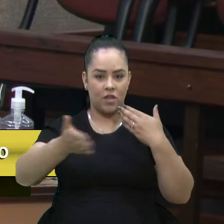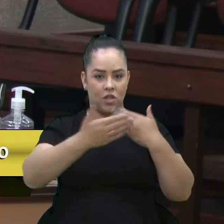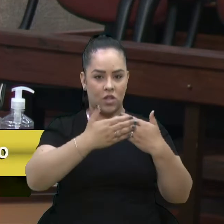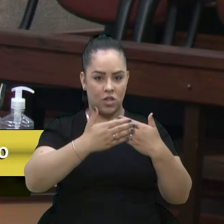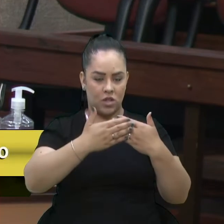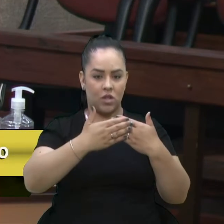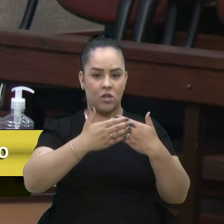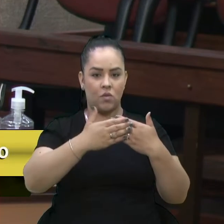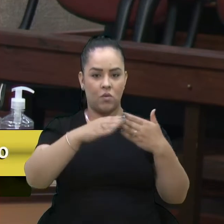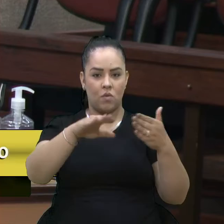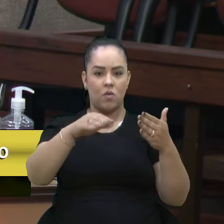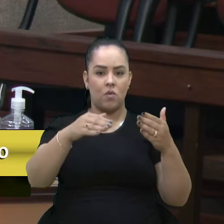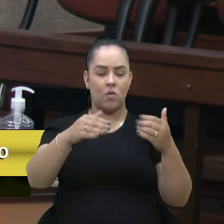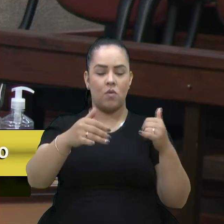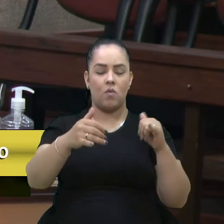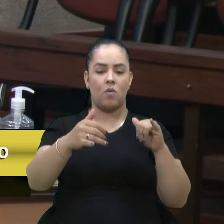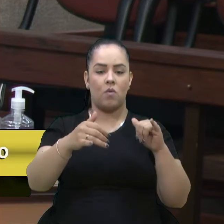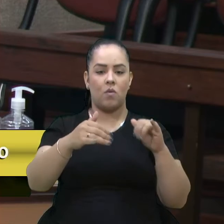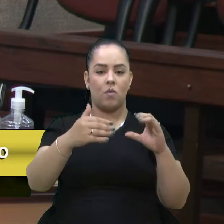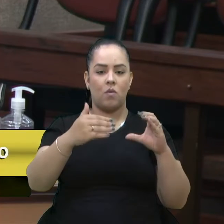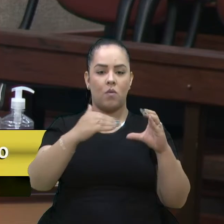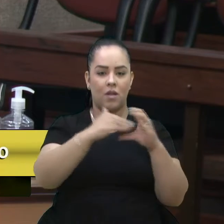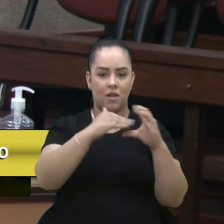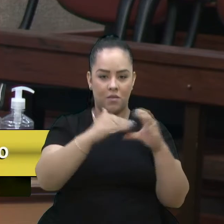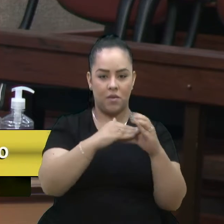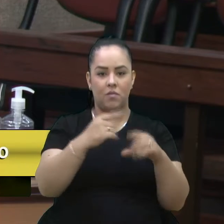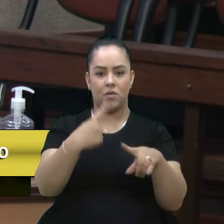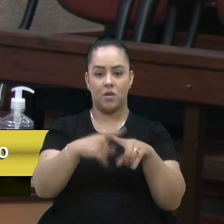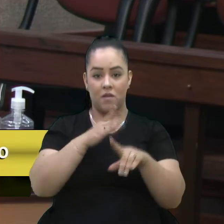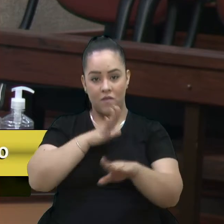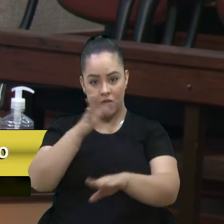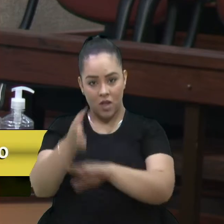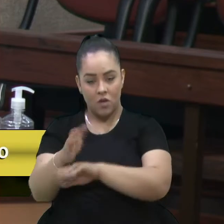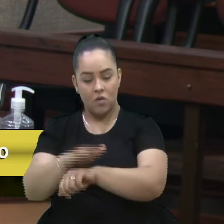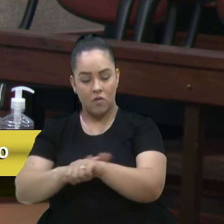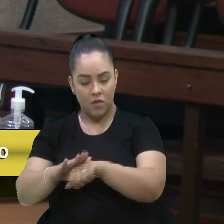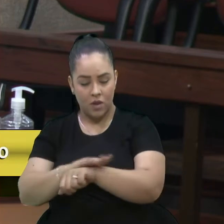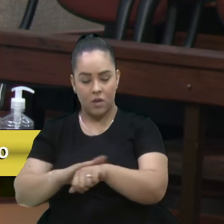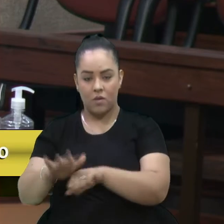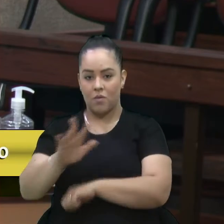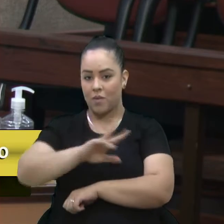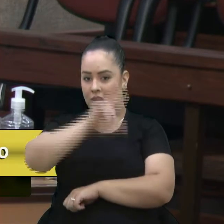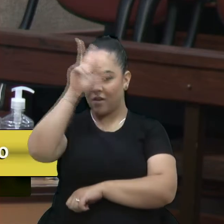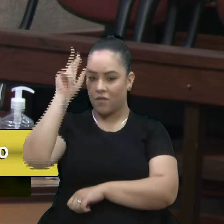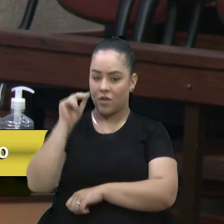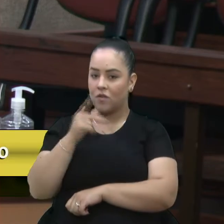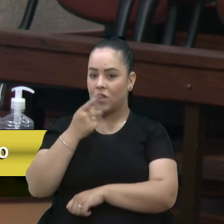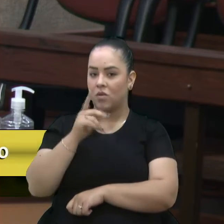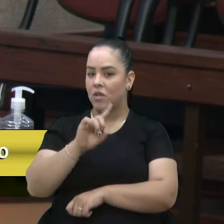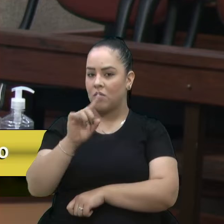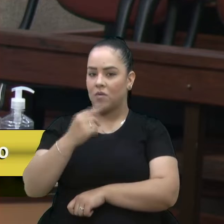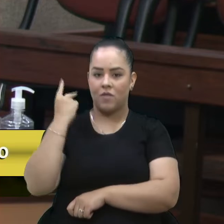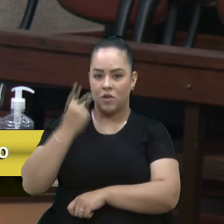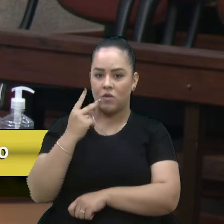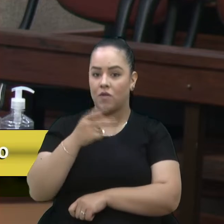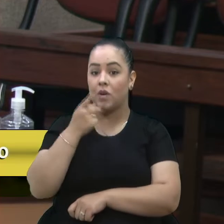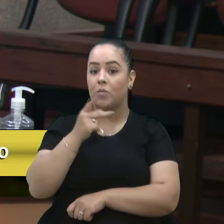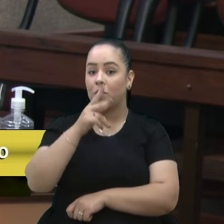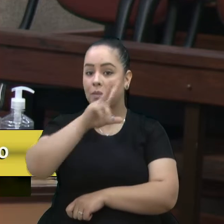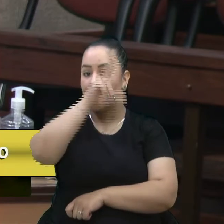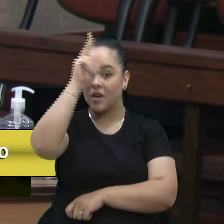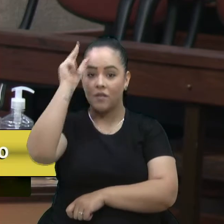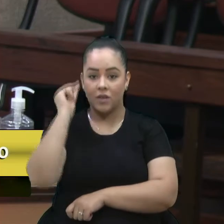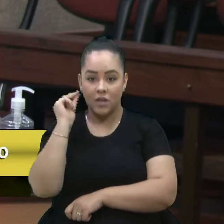teve a cara de pau de vir aqui falar com o prefeito na nossa frente, para o prefeito, não falou para o vereadorzinho, ele falou para o prefeito